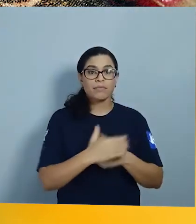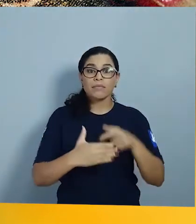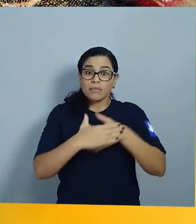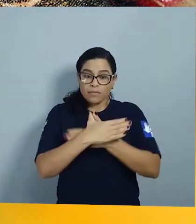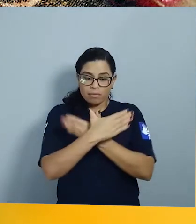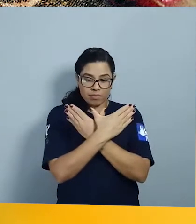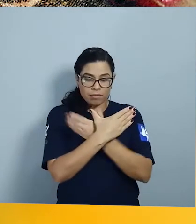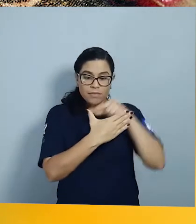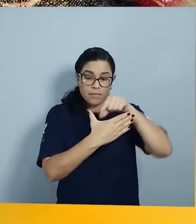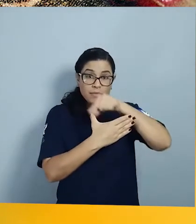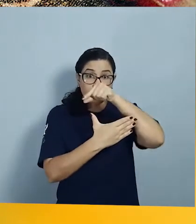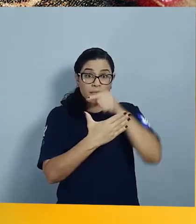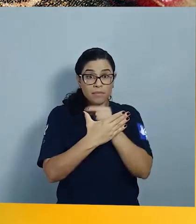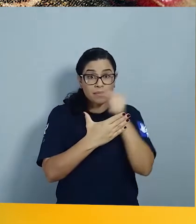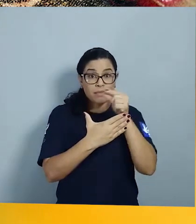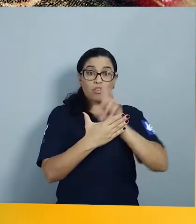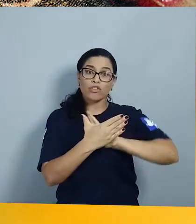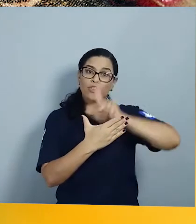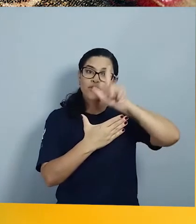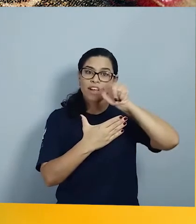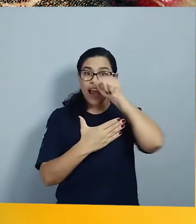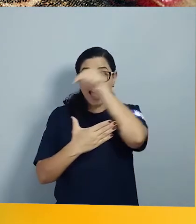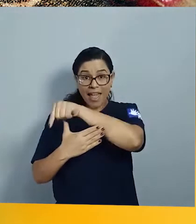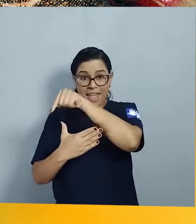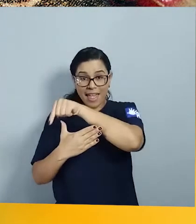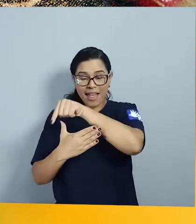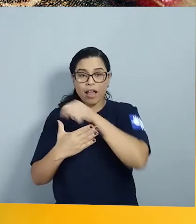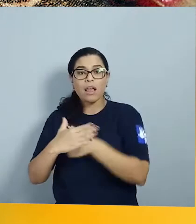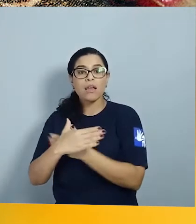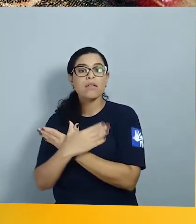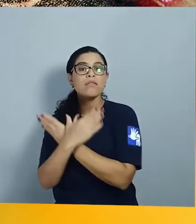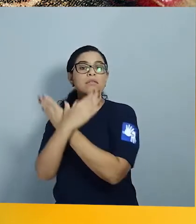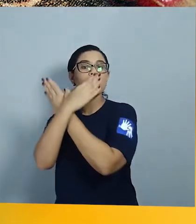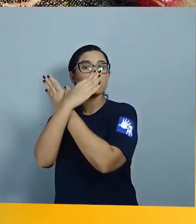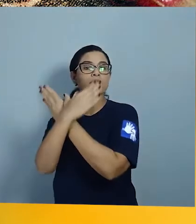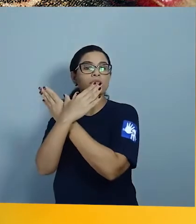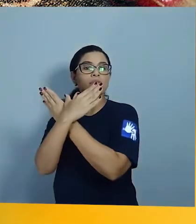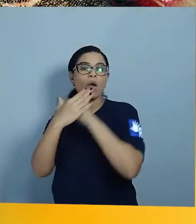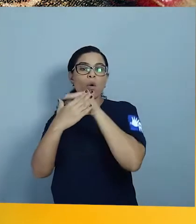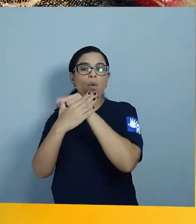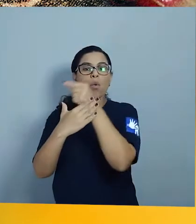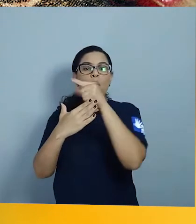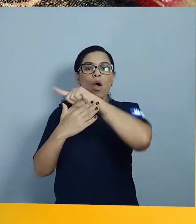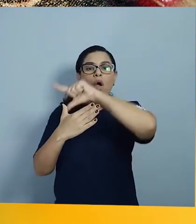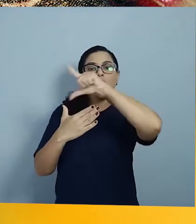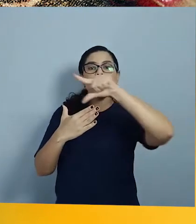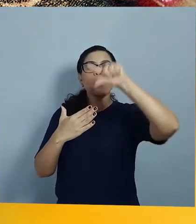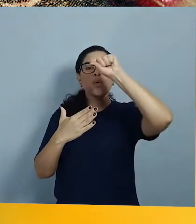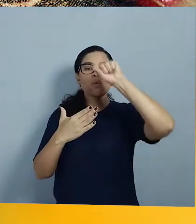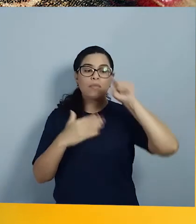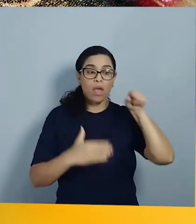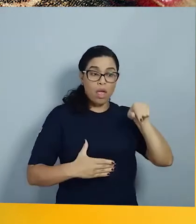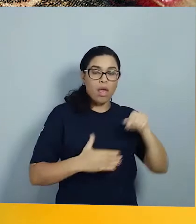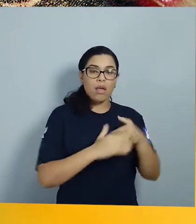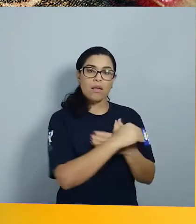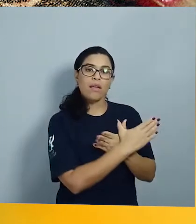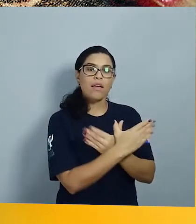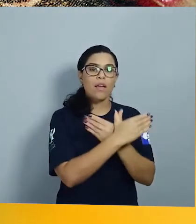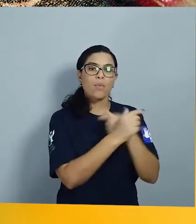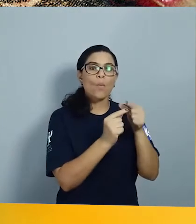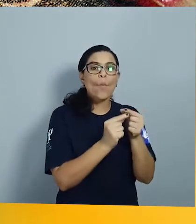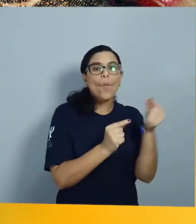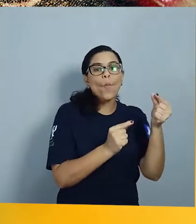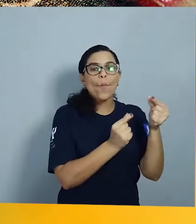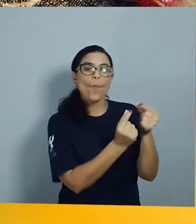são diferentes As antenas da mariposa parecem penas, enquanto que as antenas das borboletas parecem